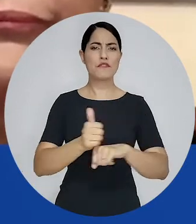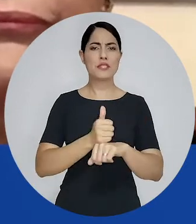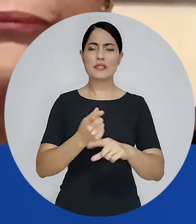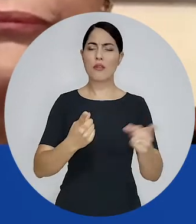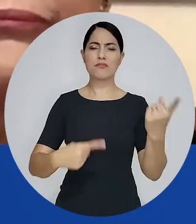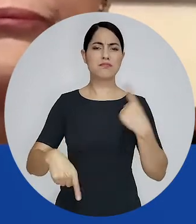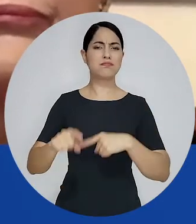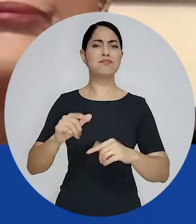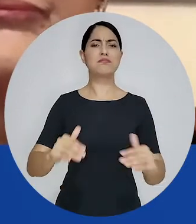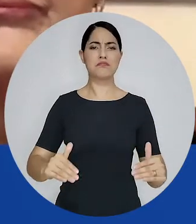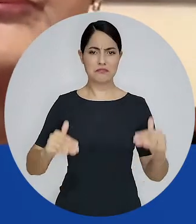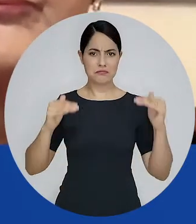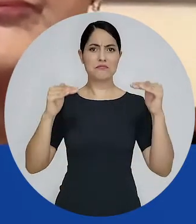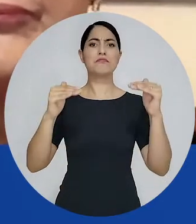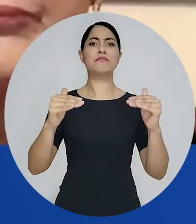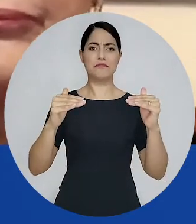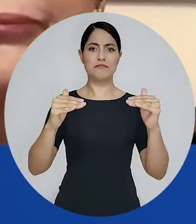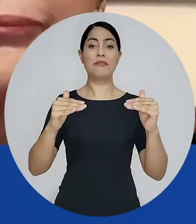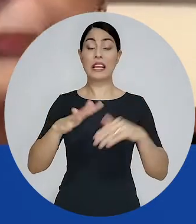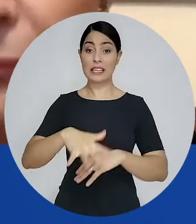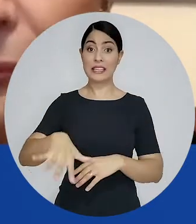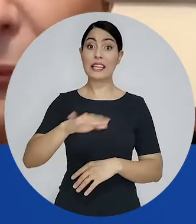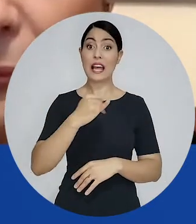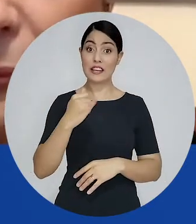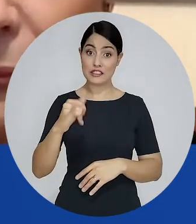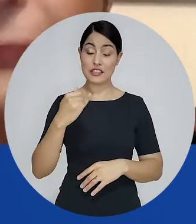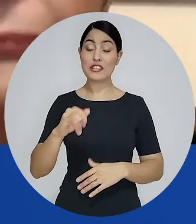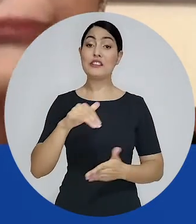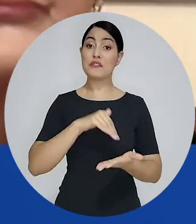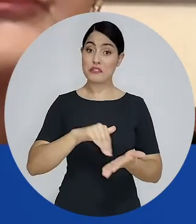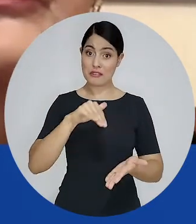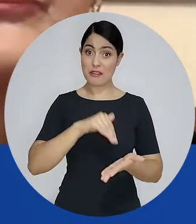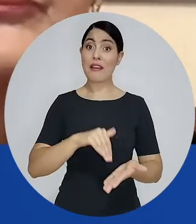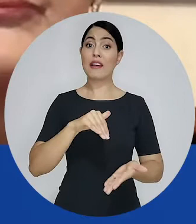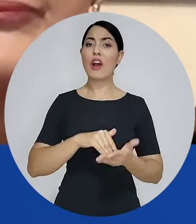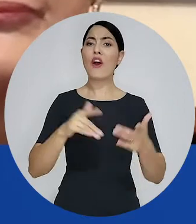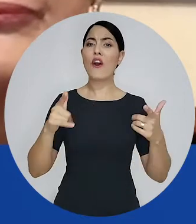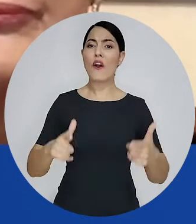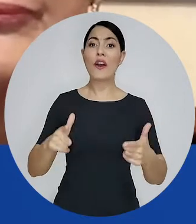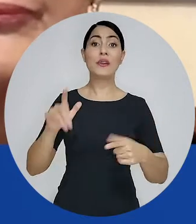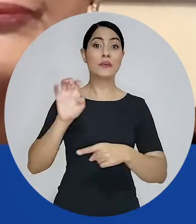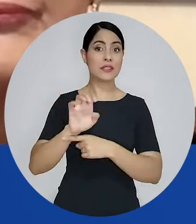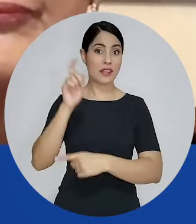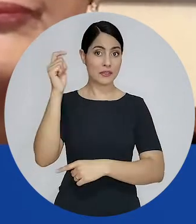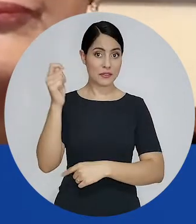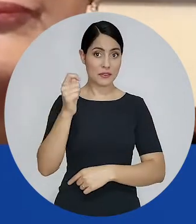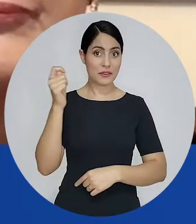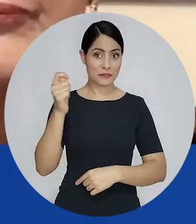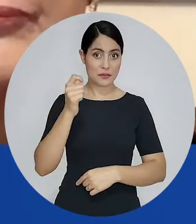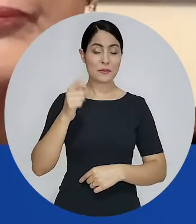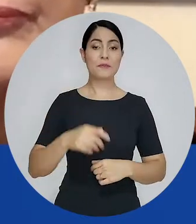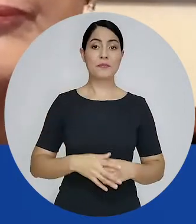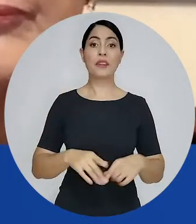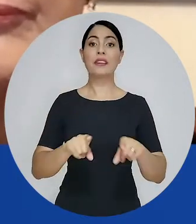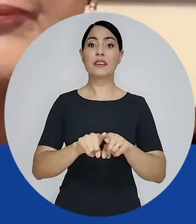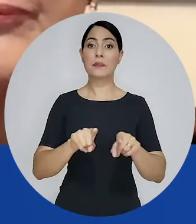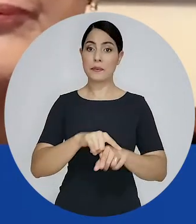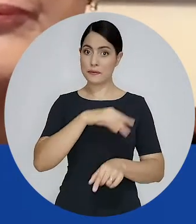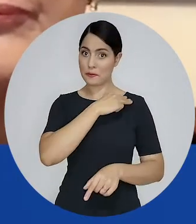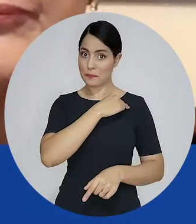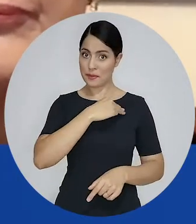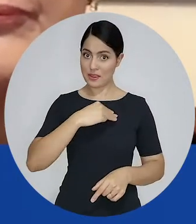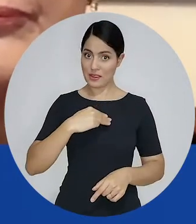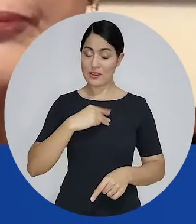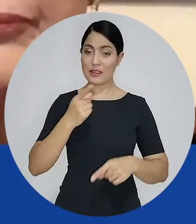sucesso, também na área de energia, foi secretária de Estado no Rio Grande do Sul, ministra, depois